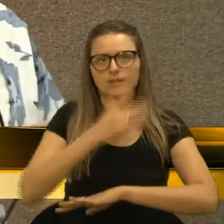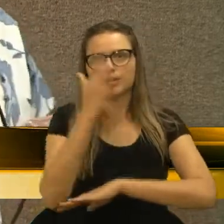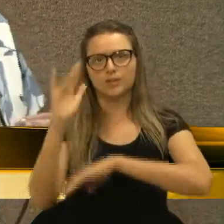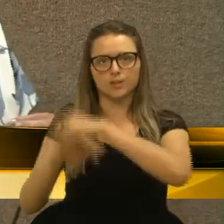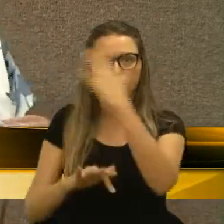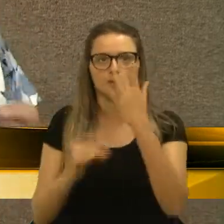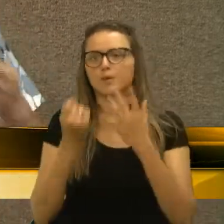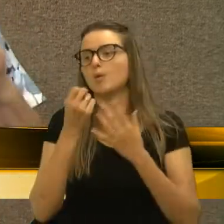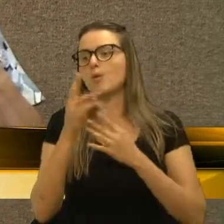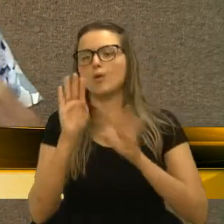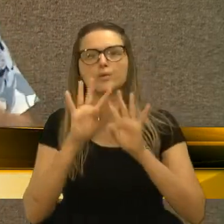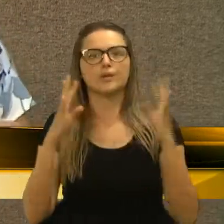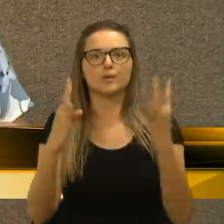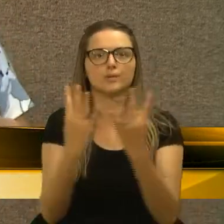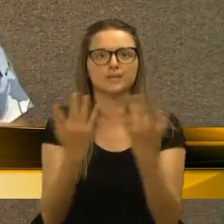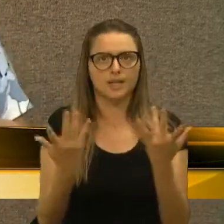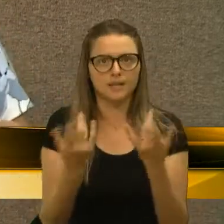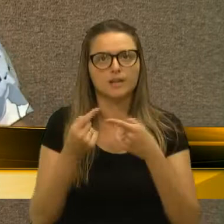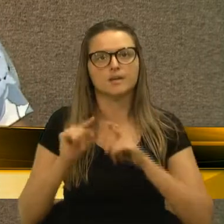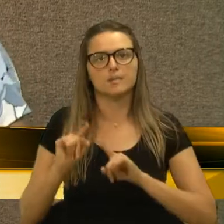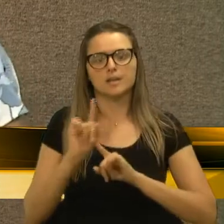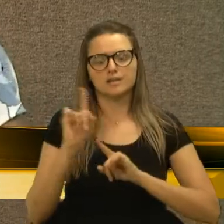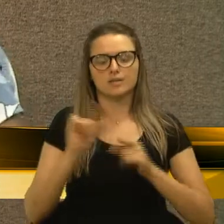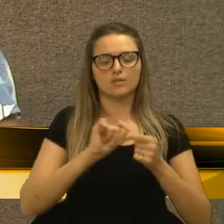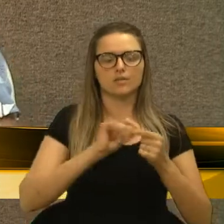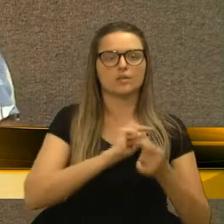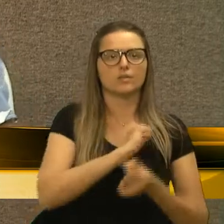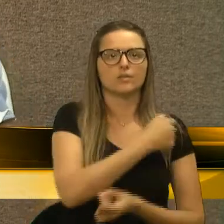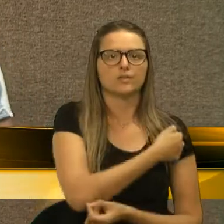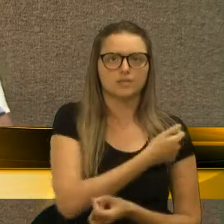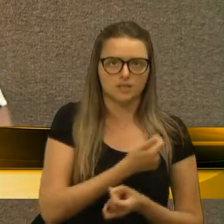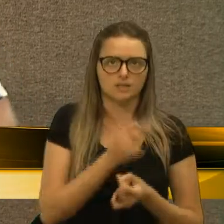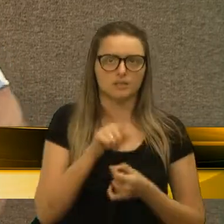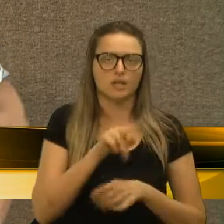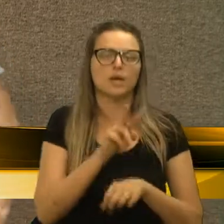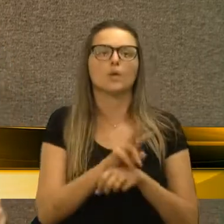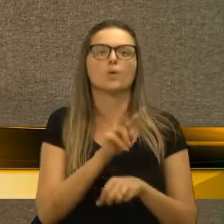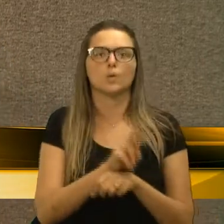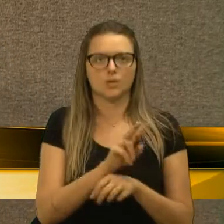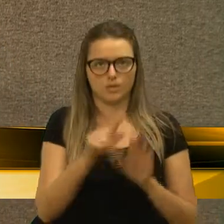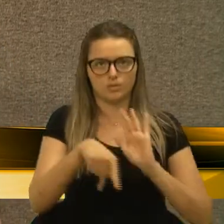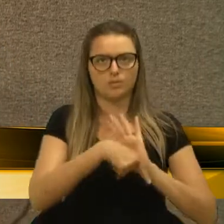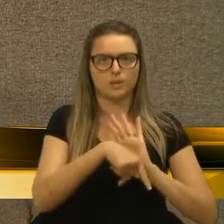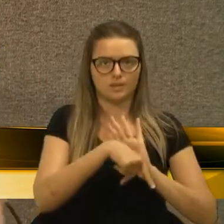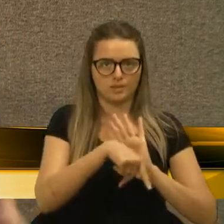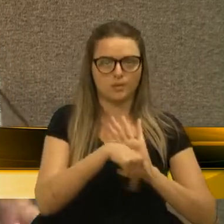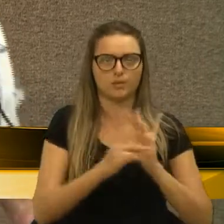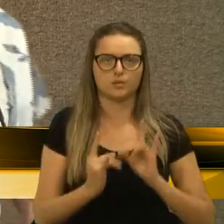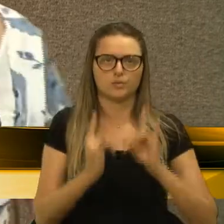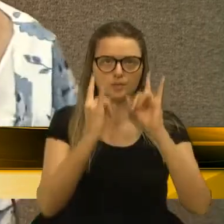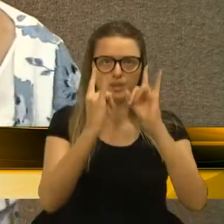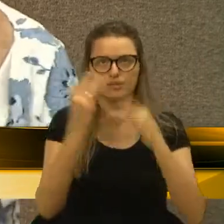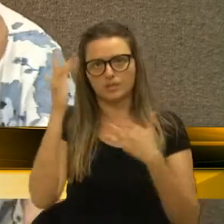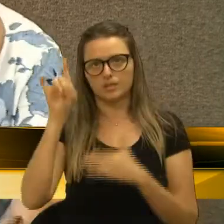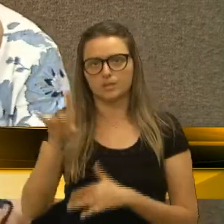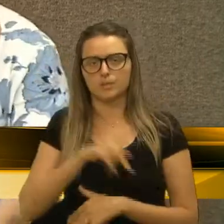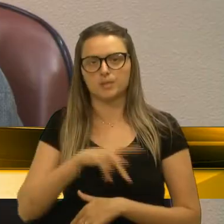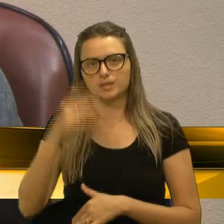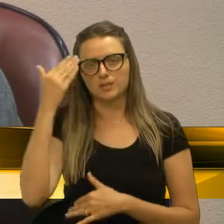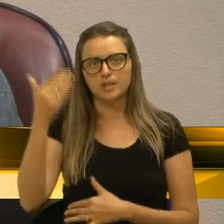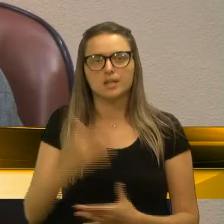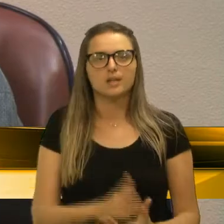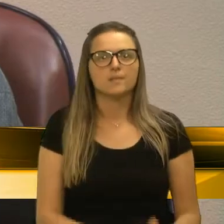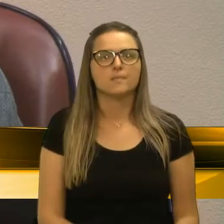terreno, e não está cumprindo o seu dever, que é cuidar dos nossos prédios. Era isso, senhor presidente.